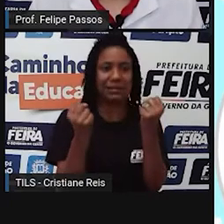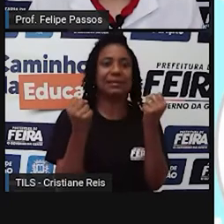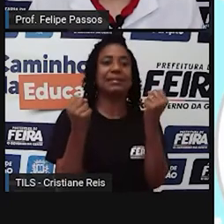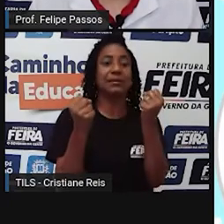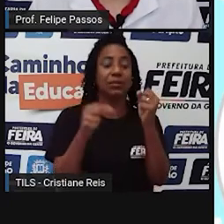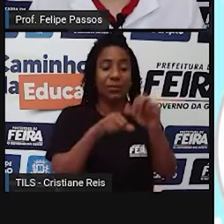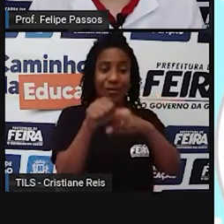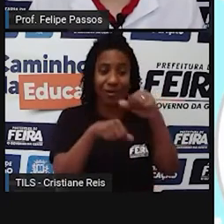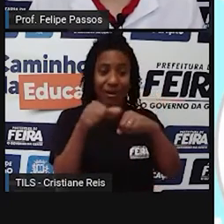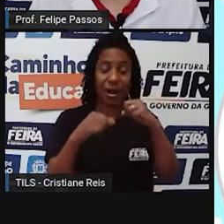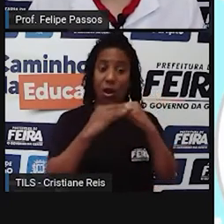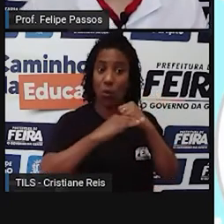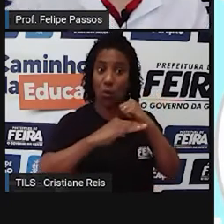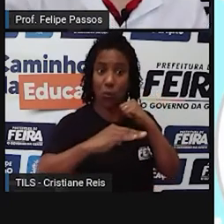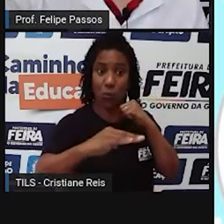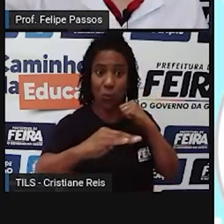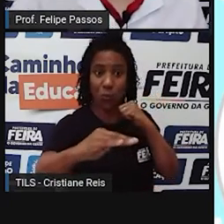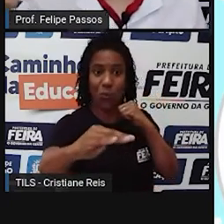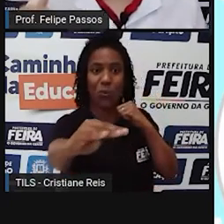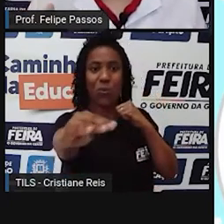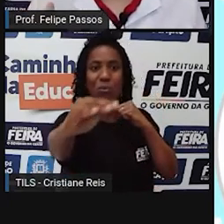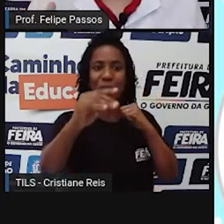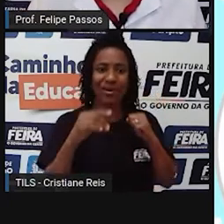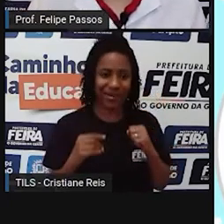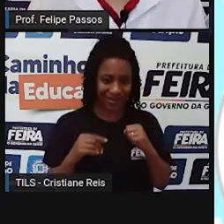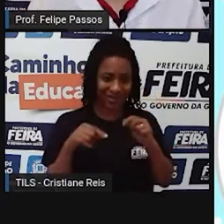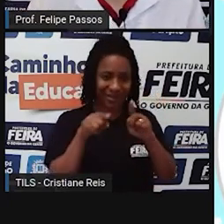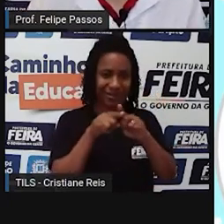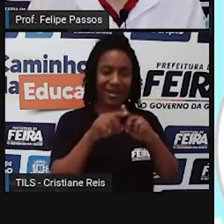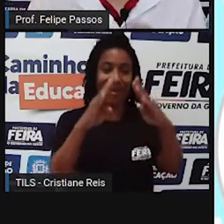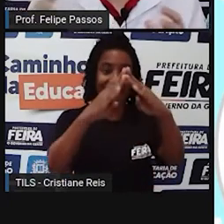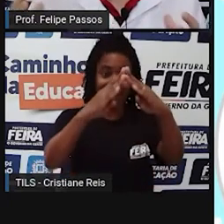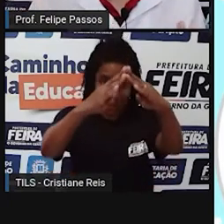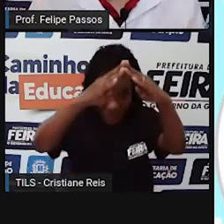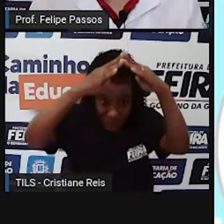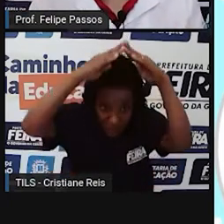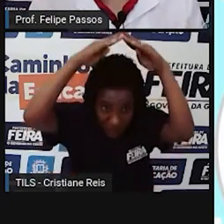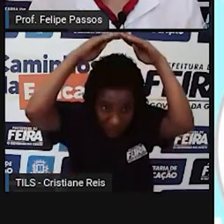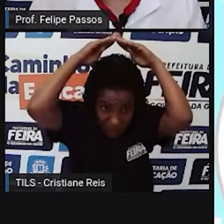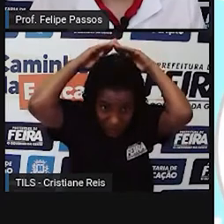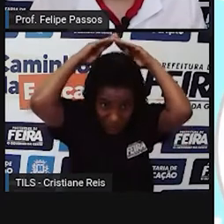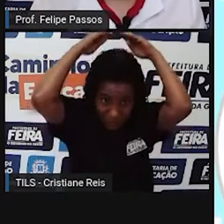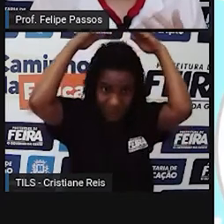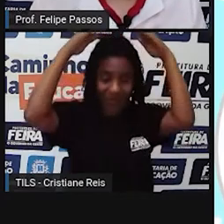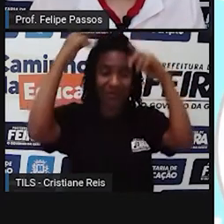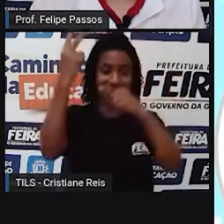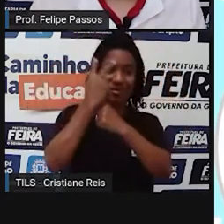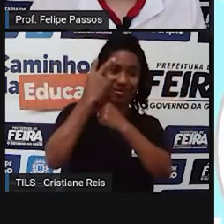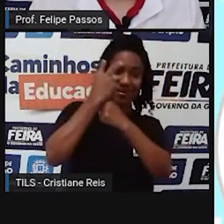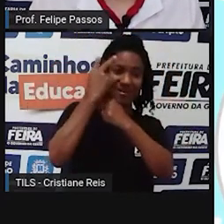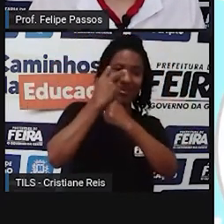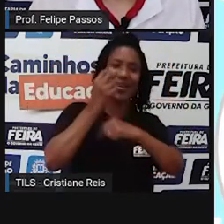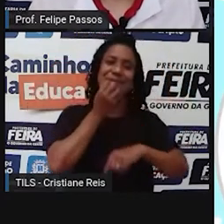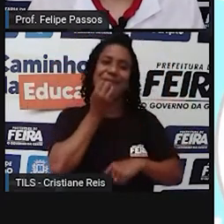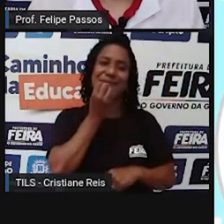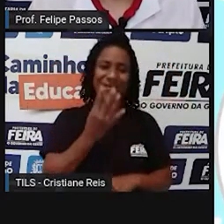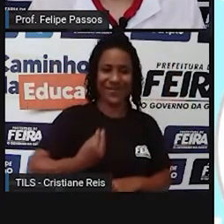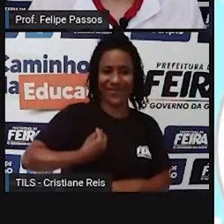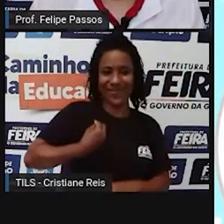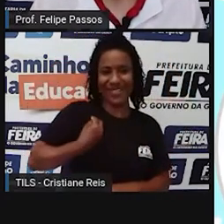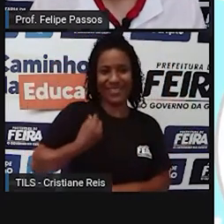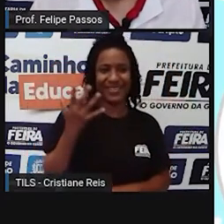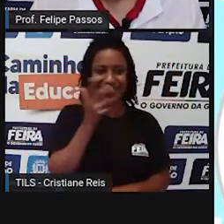calçamento, a gente cria um teto sobre a nossa cabeça. Então, a gente modifica o ambiente para ficar favorável à nossa